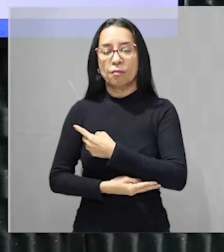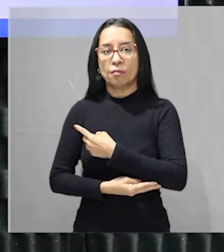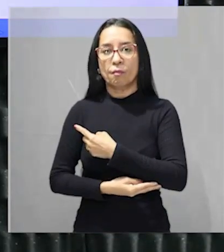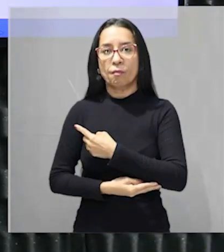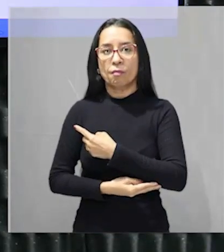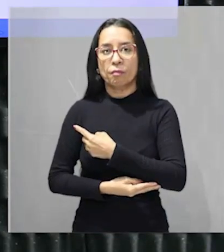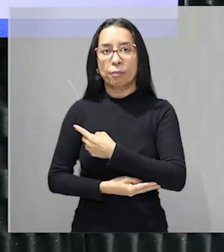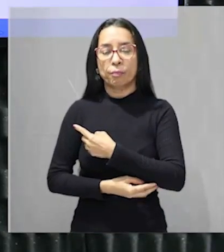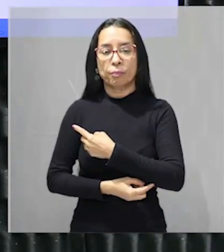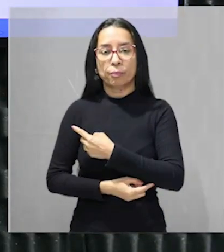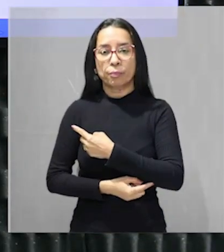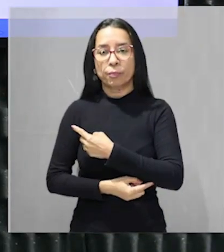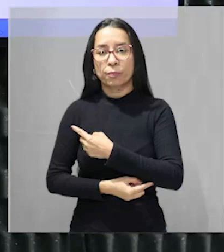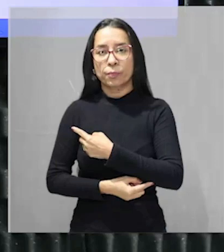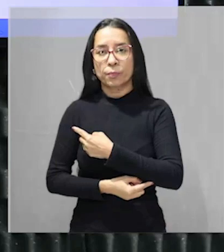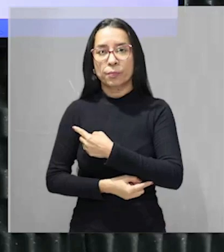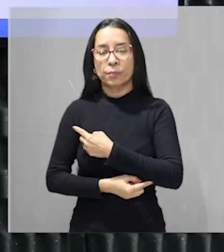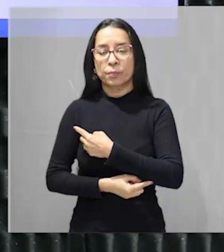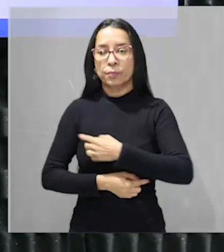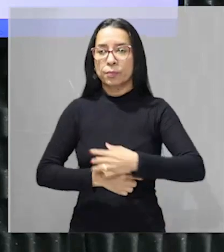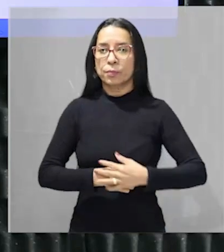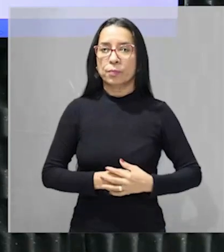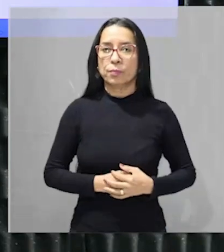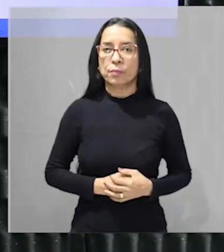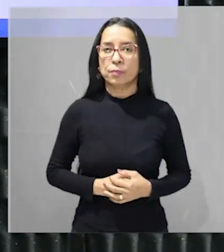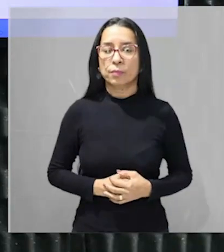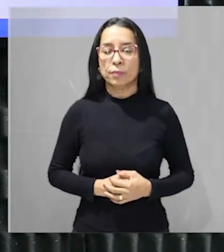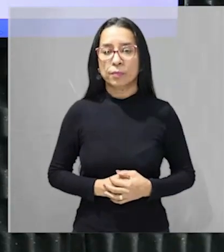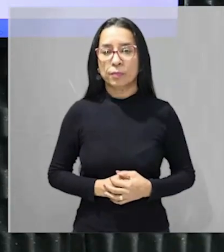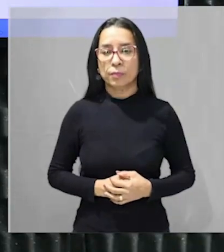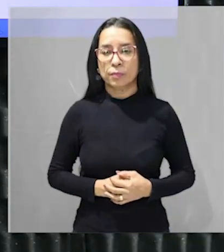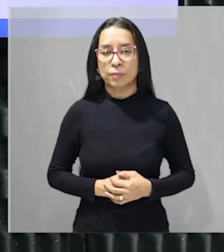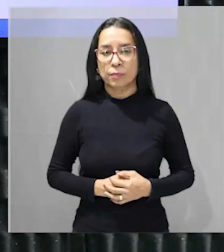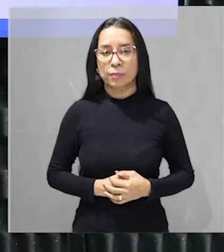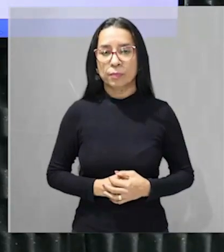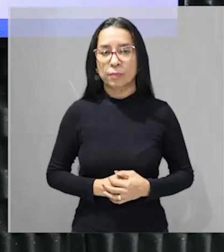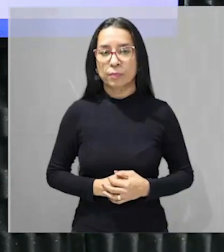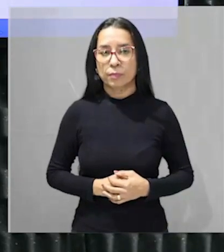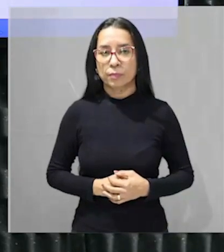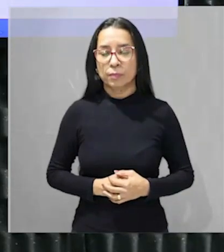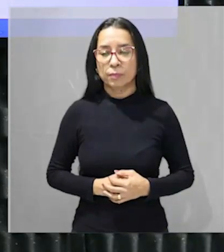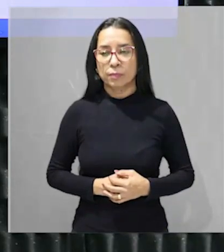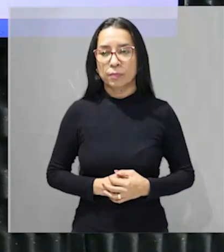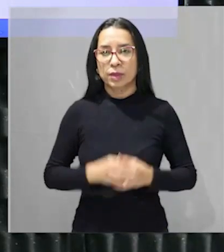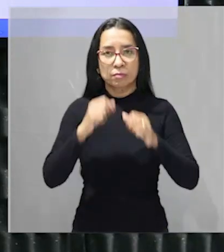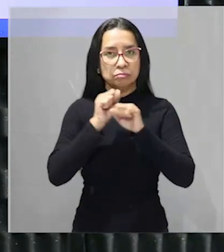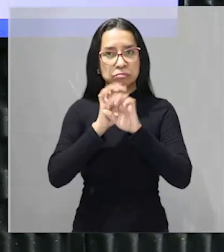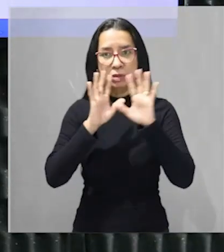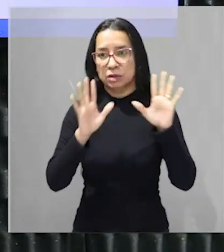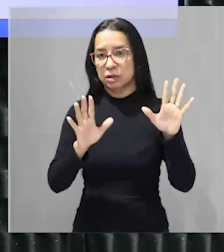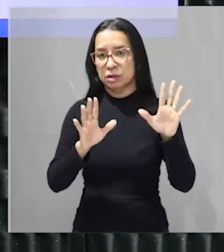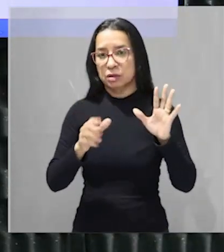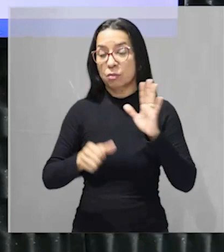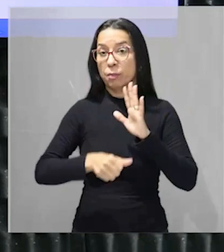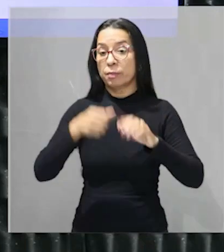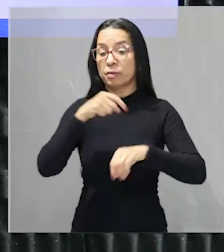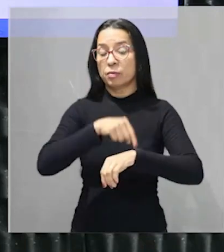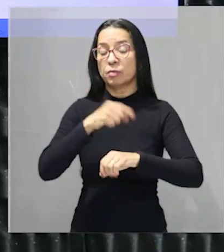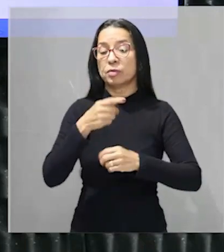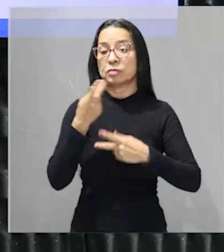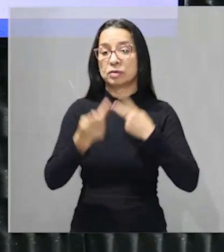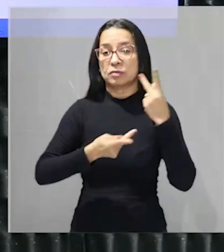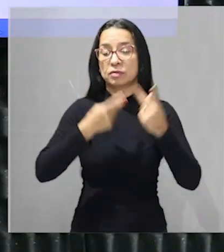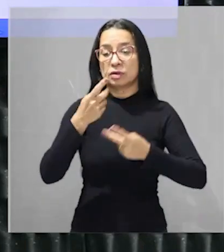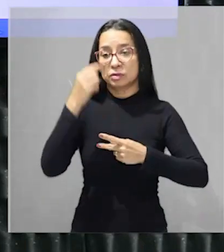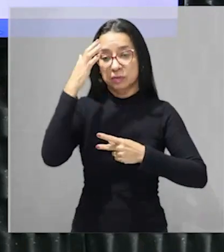desenvolvimento da Amazônia pressupunha o desmatamento fica claro né no primeiro momento ele está dizendo como a